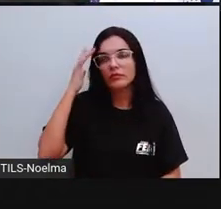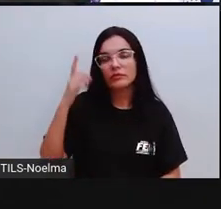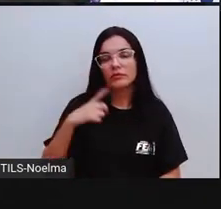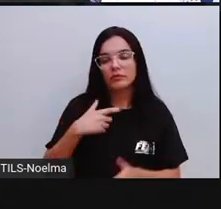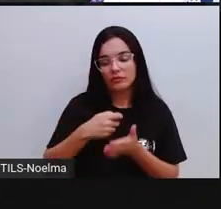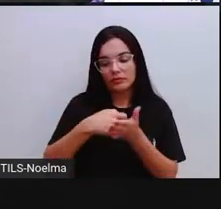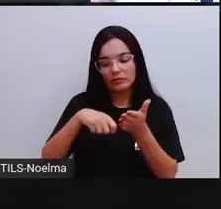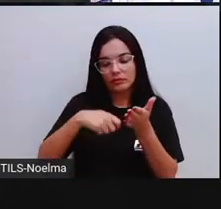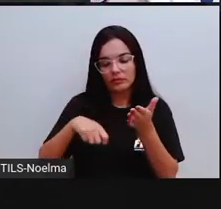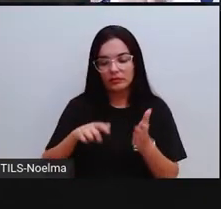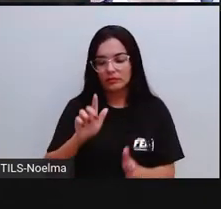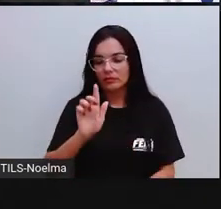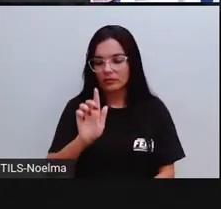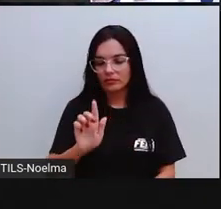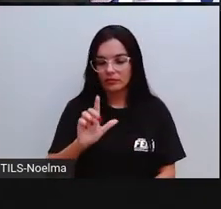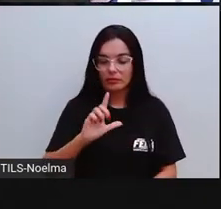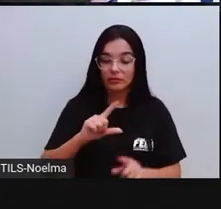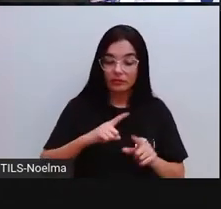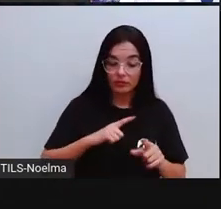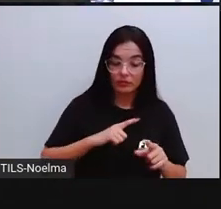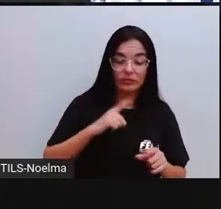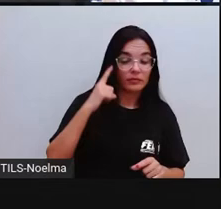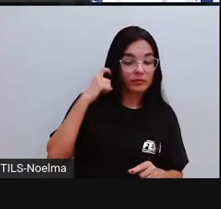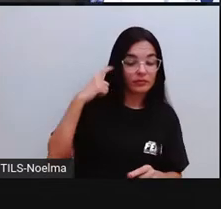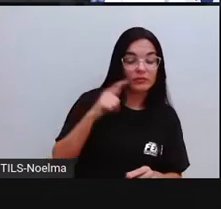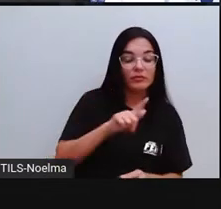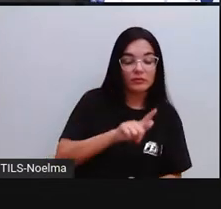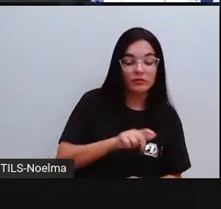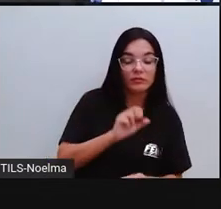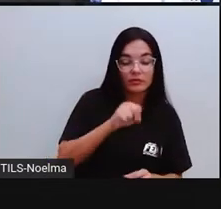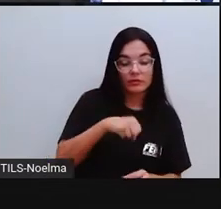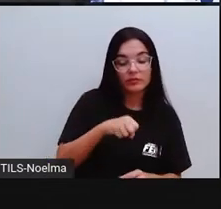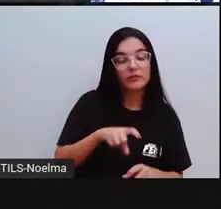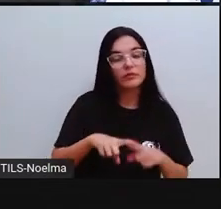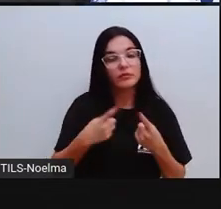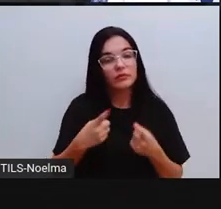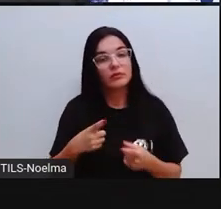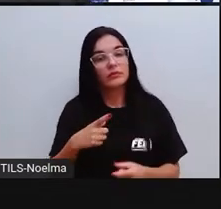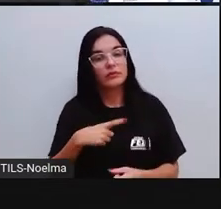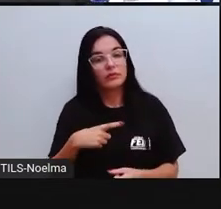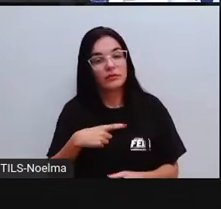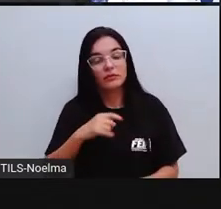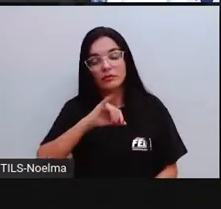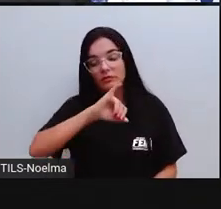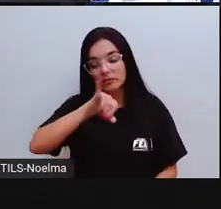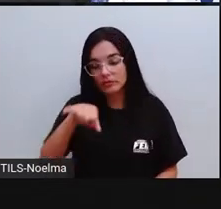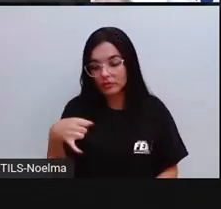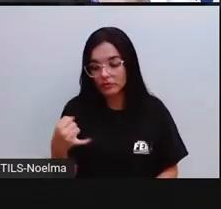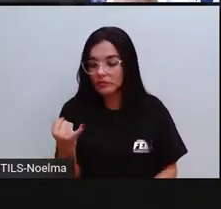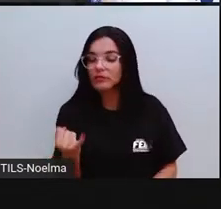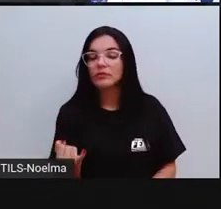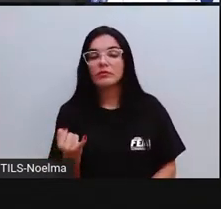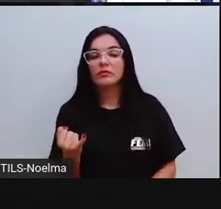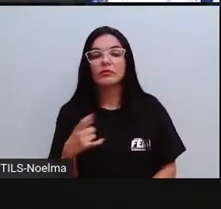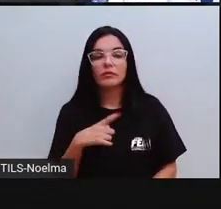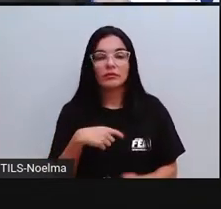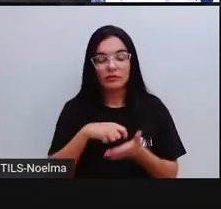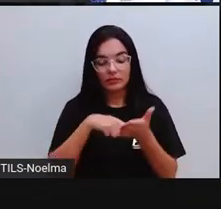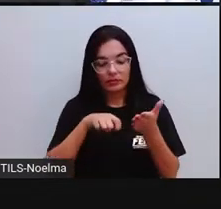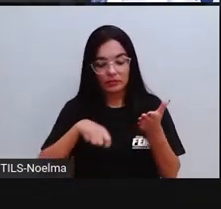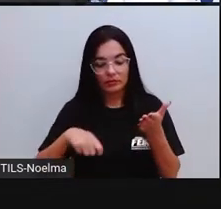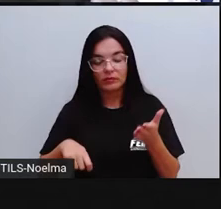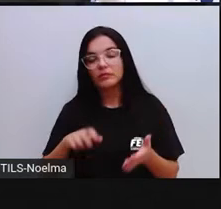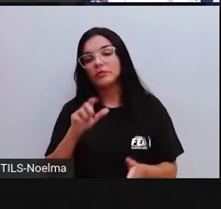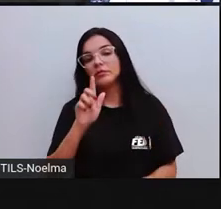letra GÉ que vai ter som de GÉ mesmo. Eu também já entendi, PRO, que vão ter palavras que são escritas com a letra